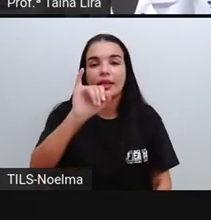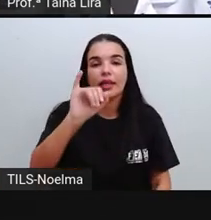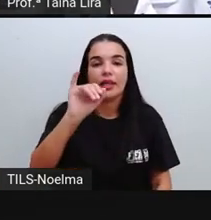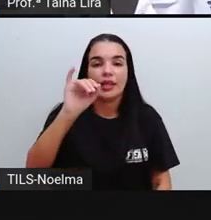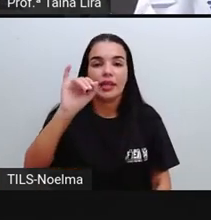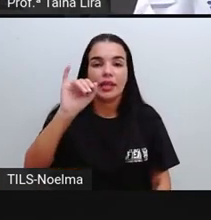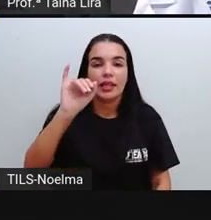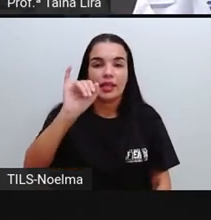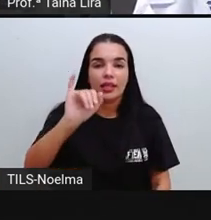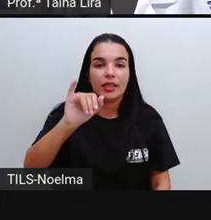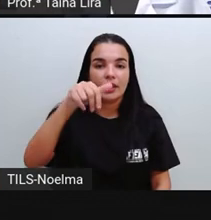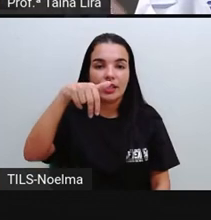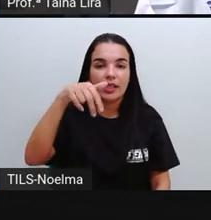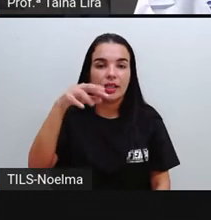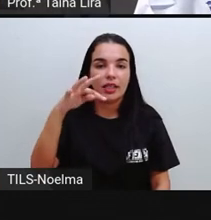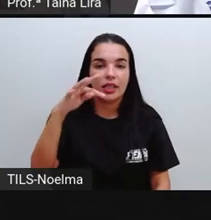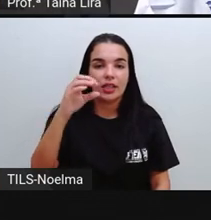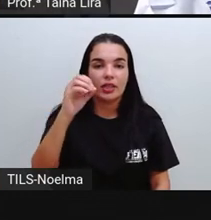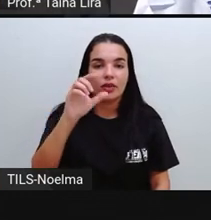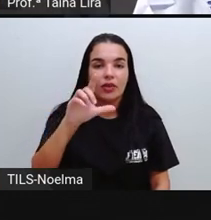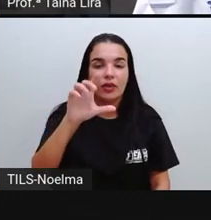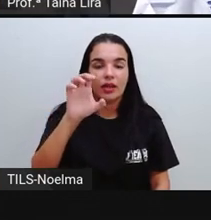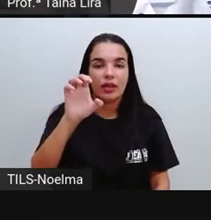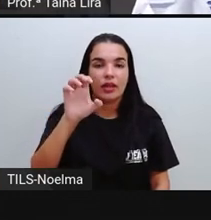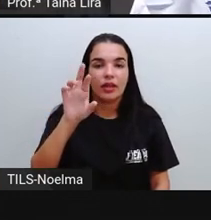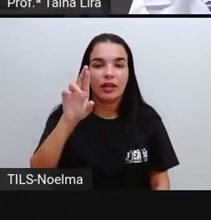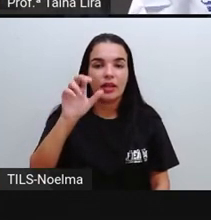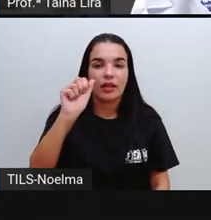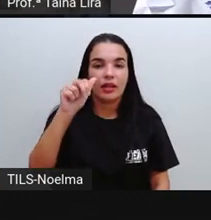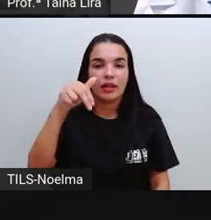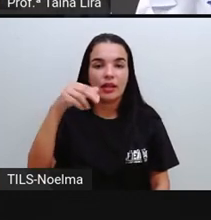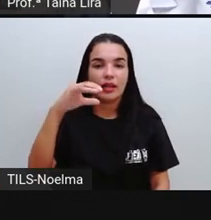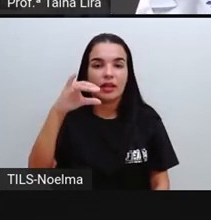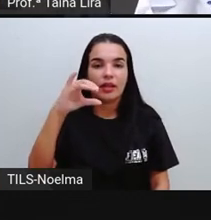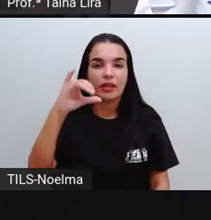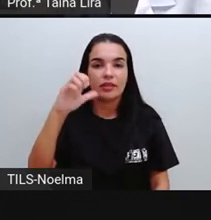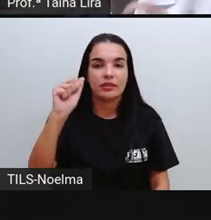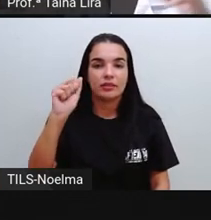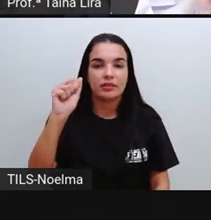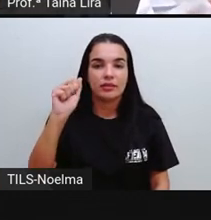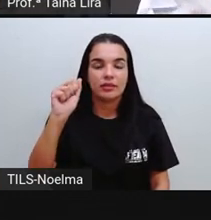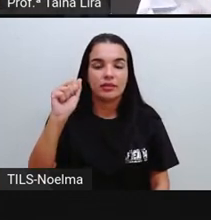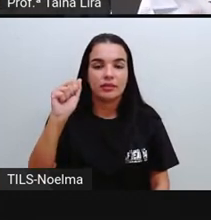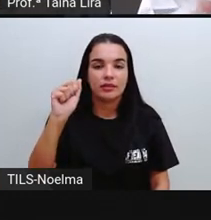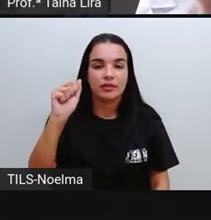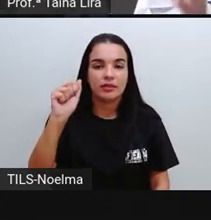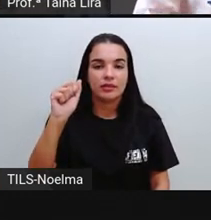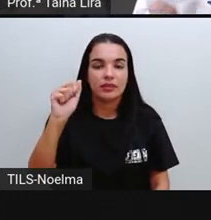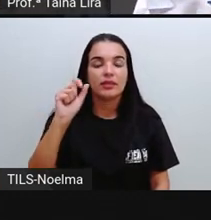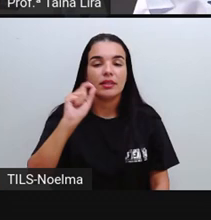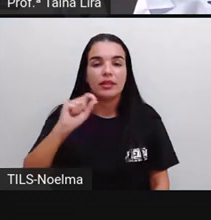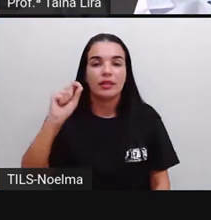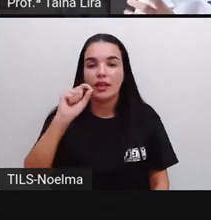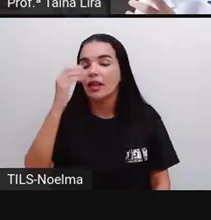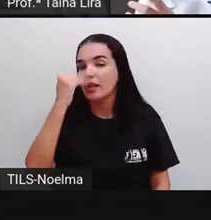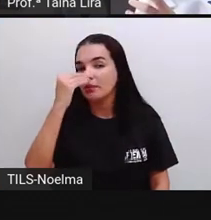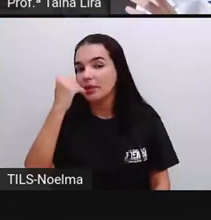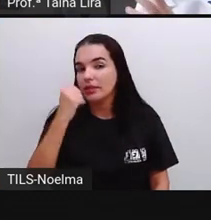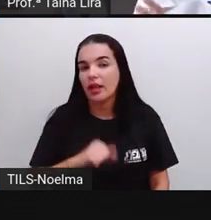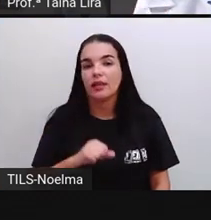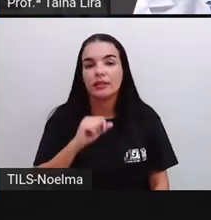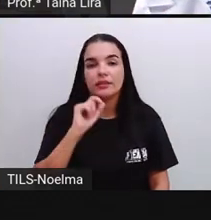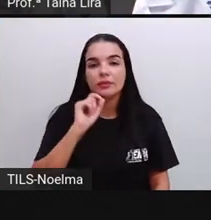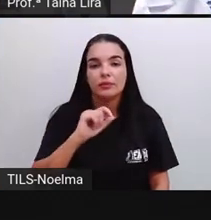mas que são questões que a gente precisa também, né? Falar porque de repente vocês podem encontrar,